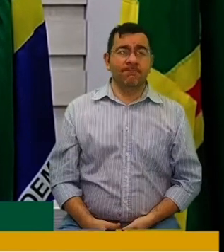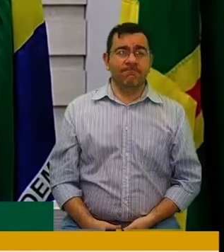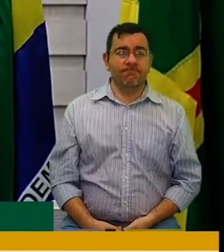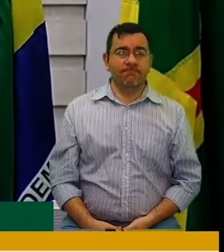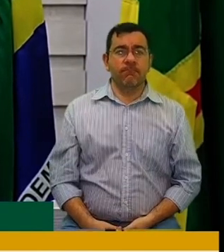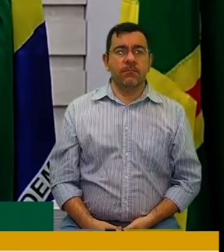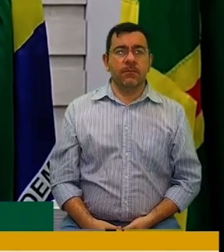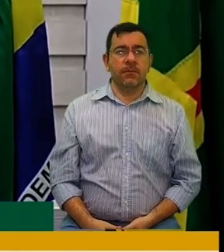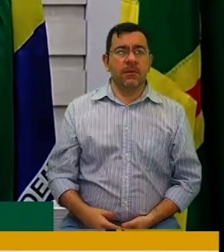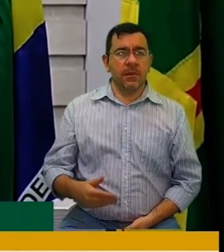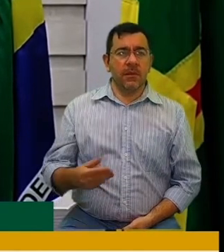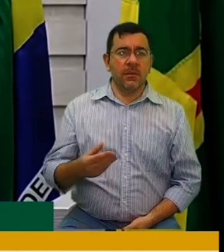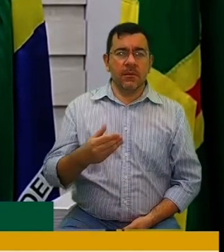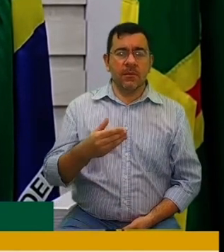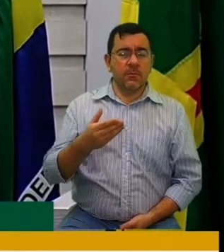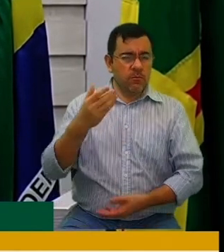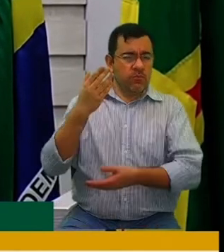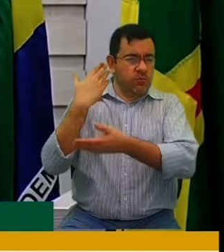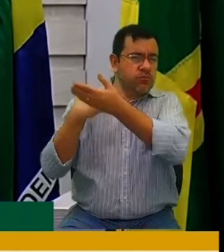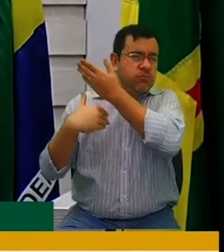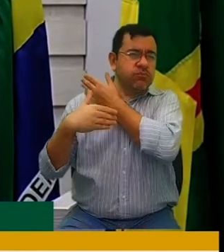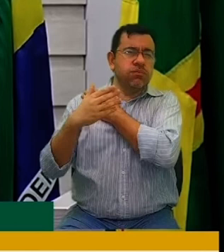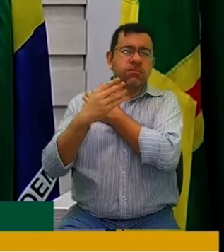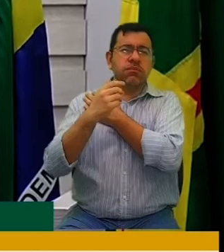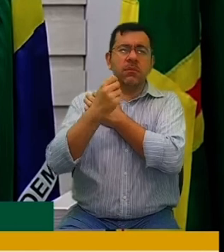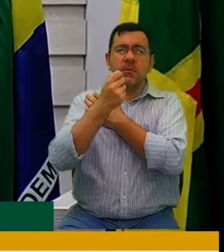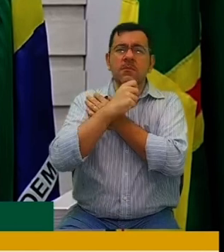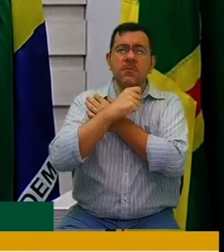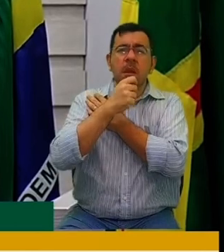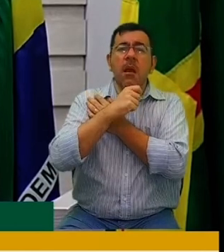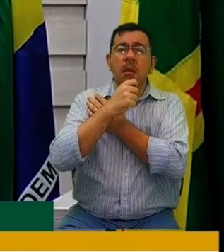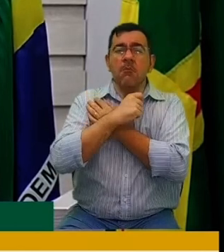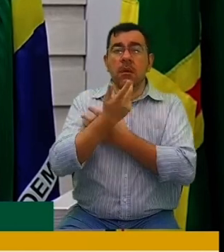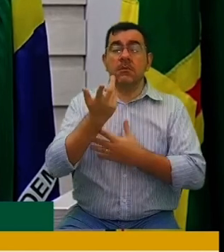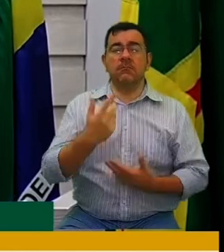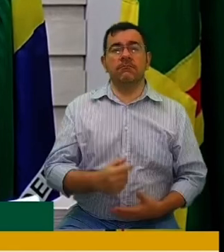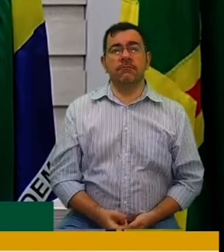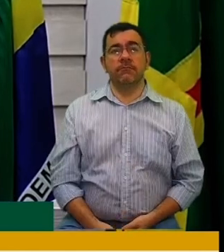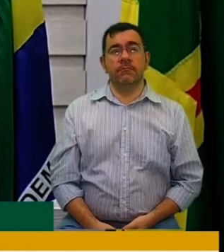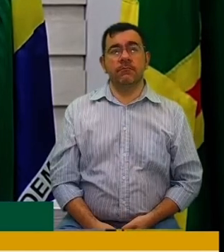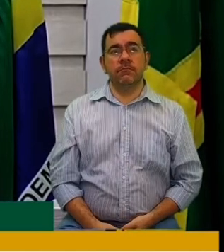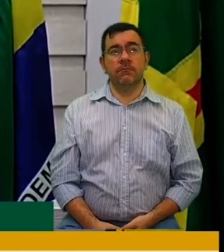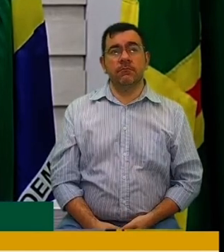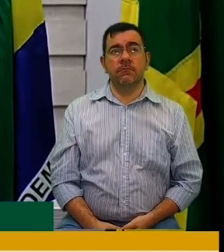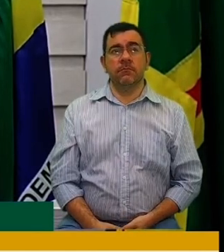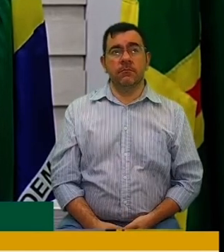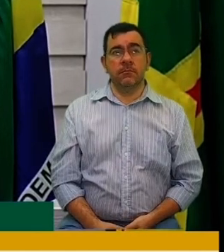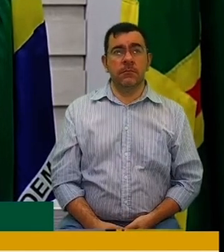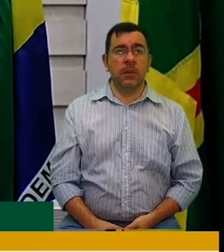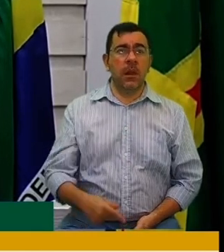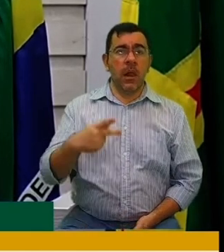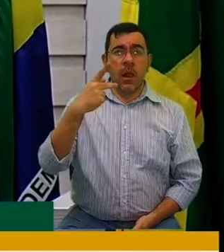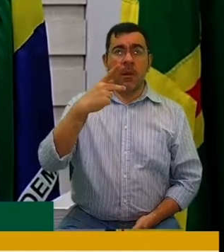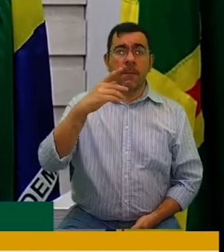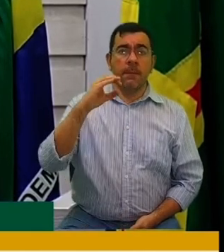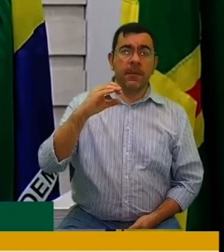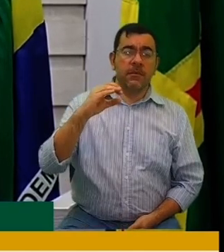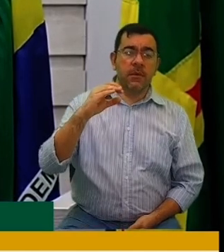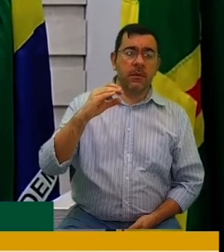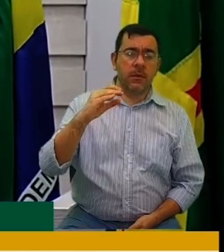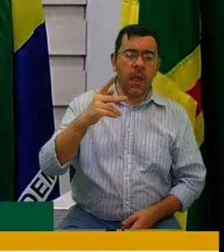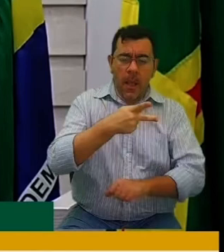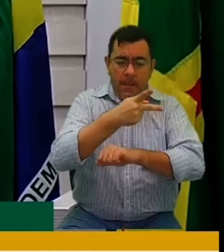realmente motiva eles a procurarem outros serviços, o chamado bico, em serviços